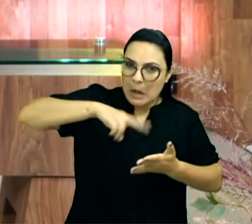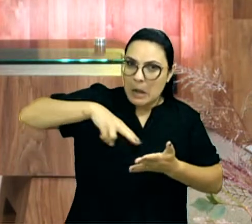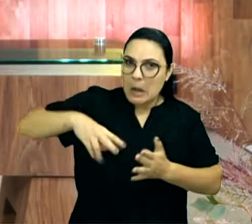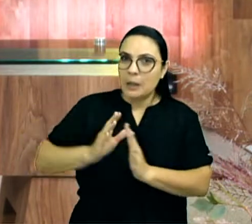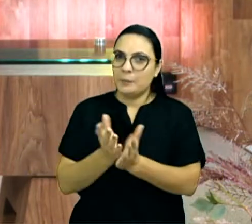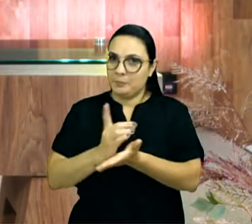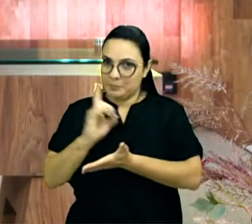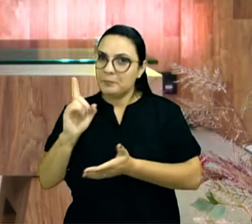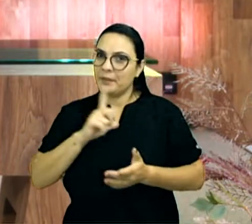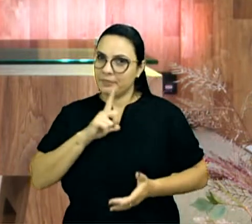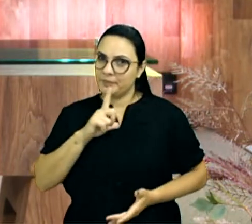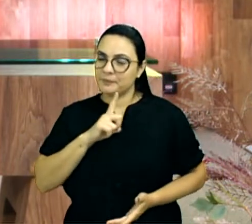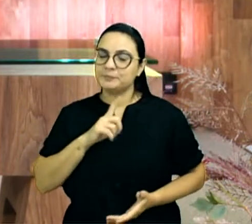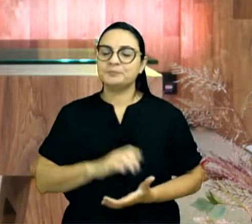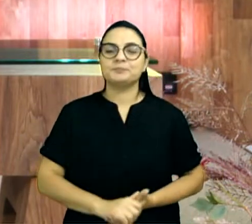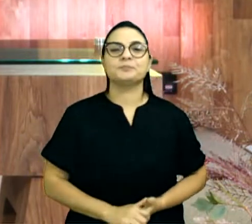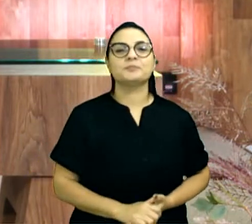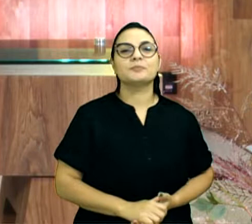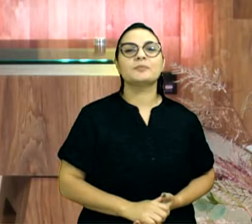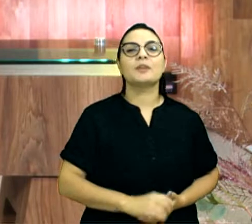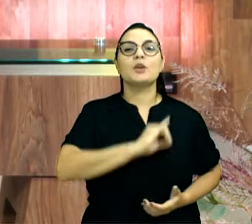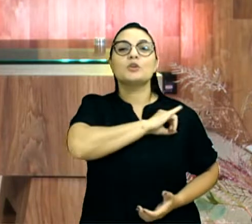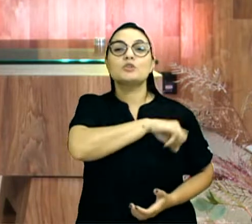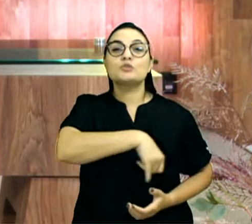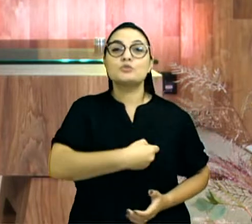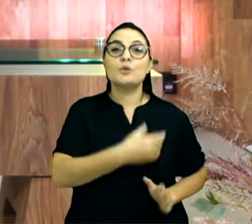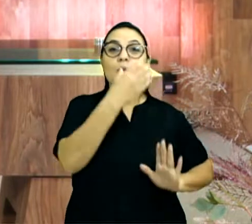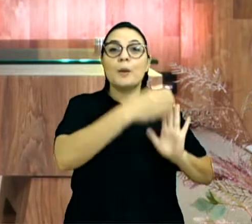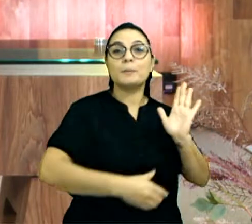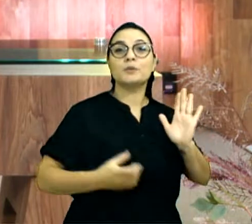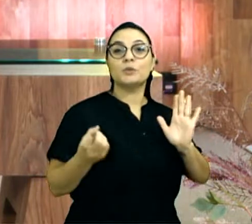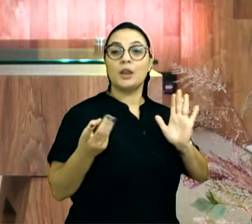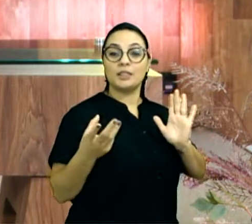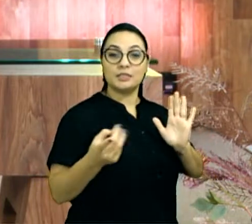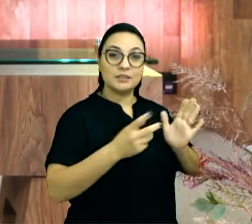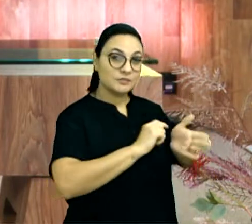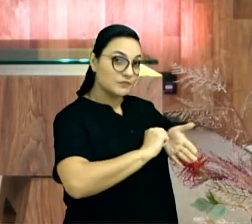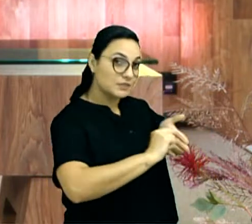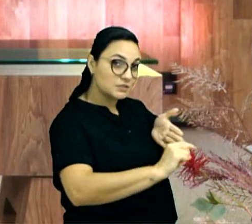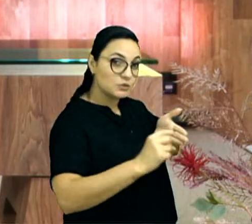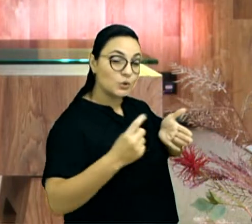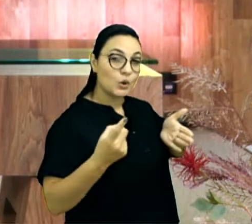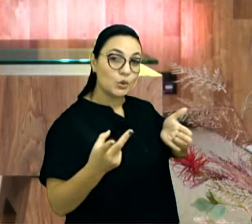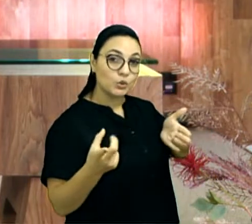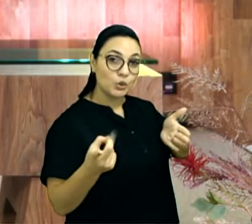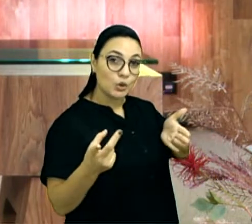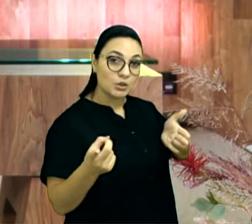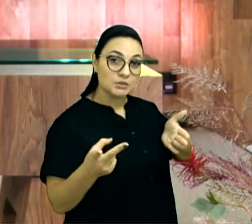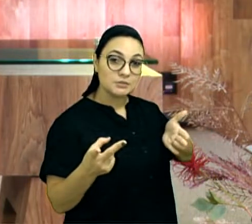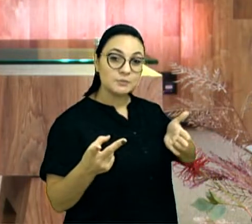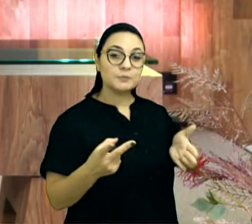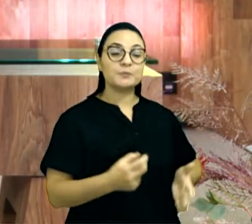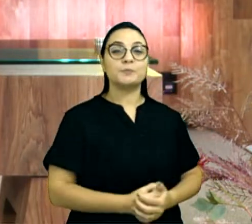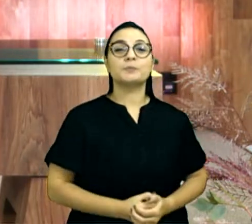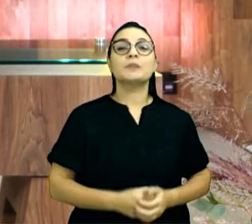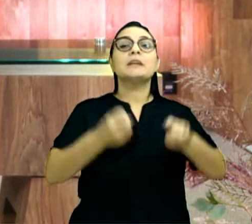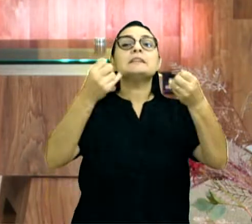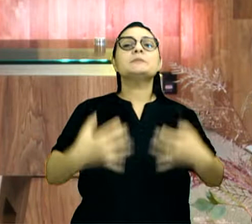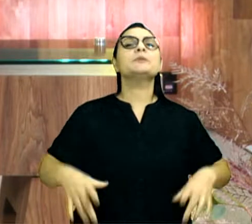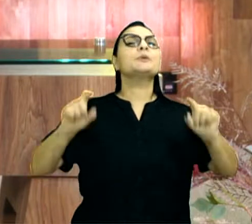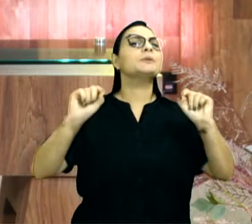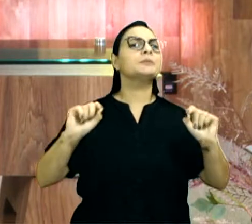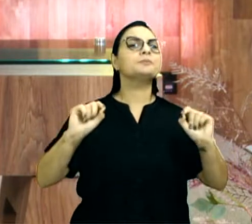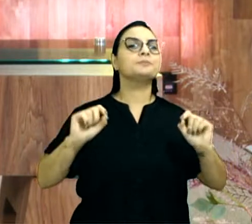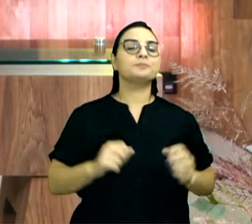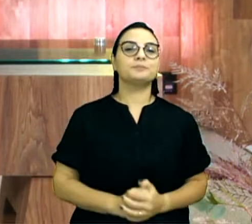versículo 12. Ainda nesse assunto de serviço, de servir. João 13, 12, diz assim.